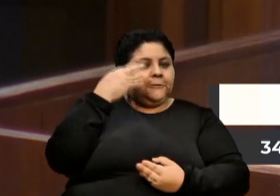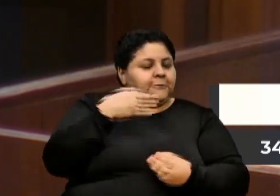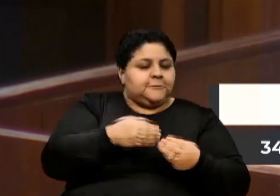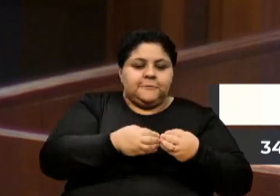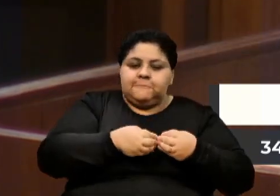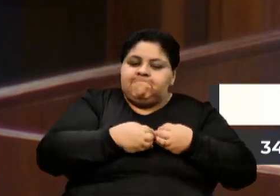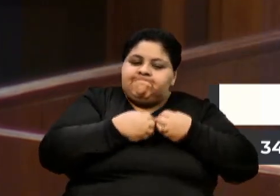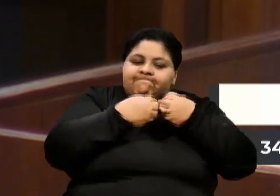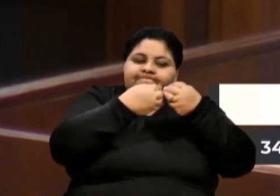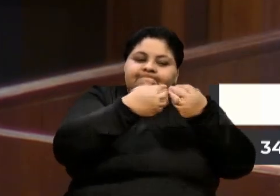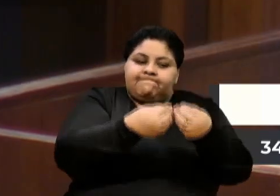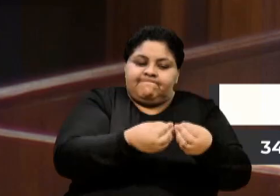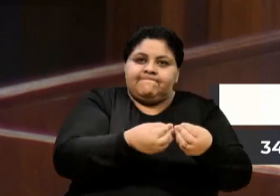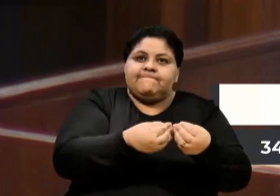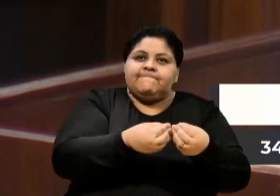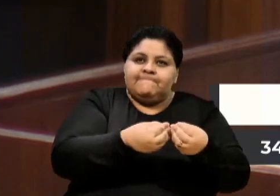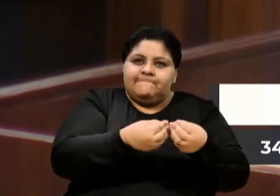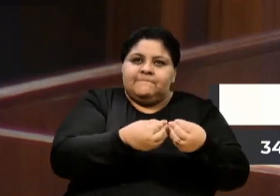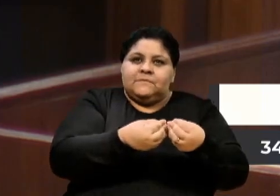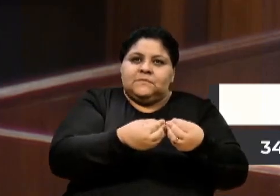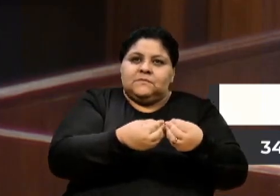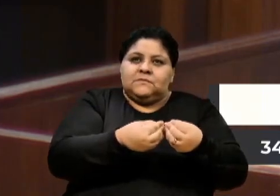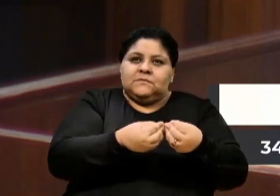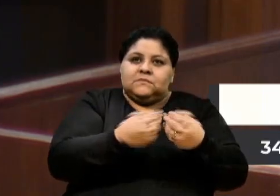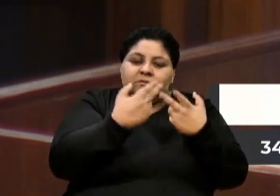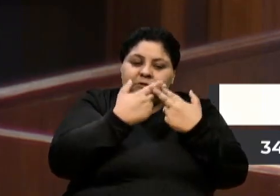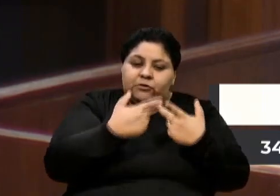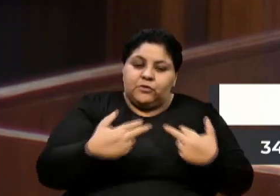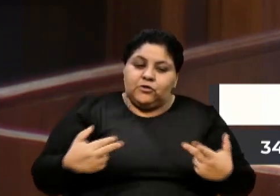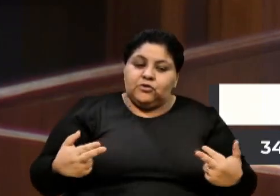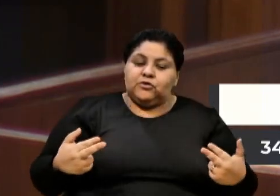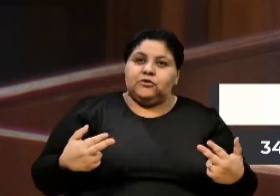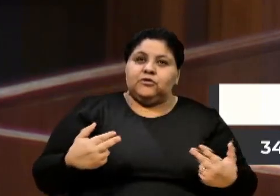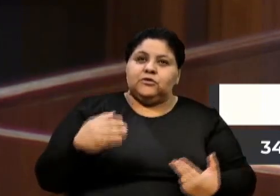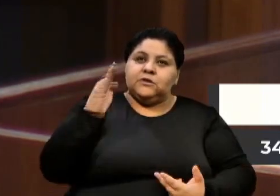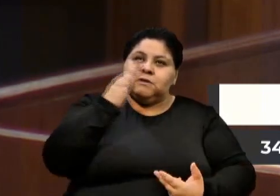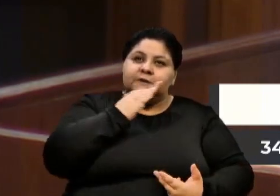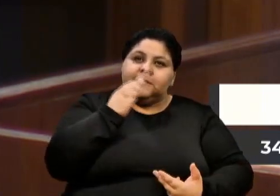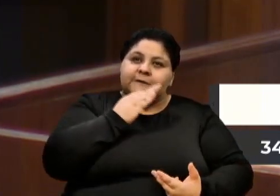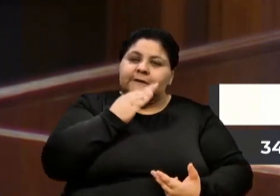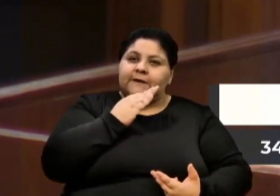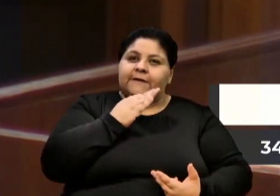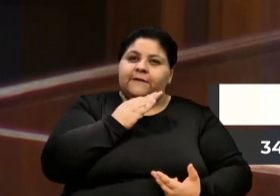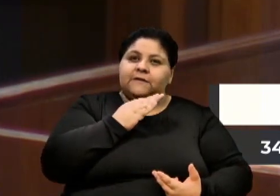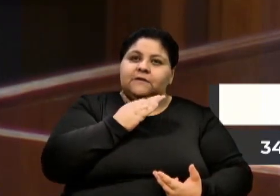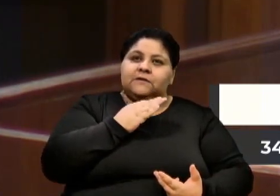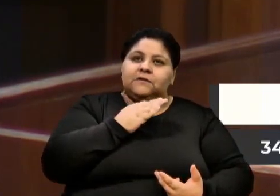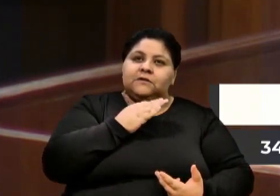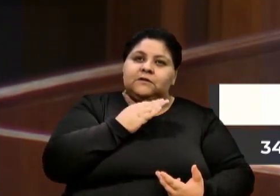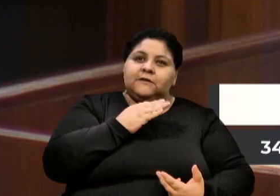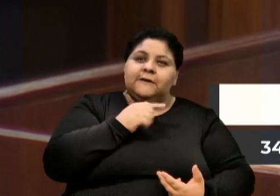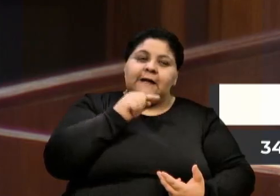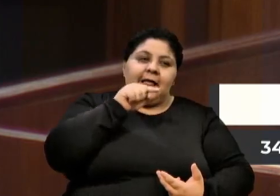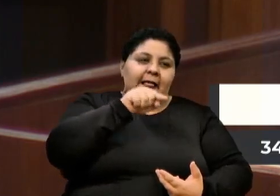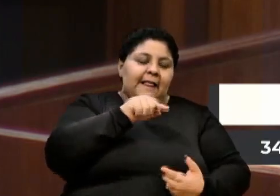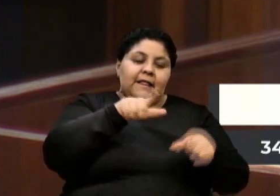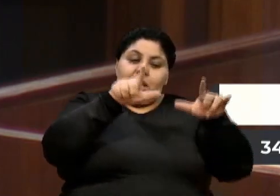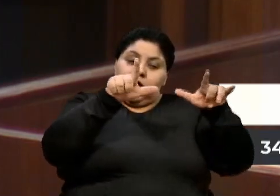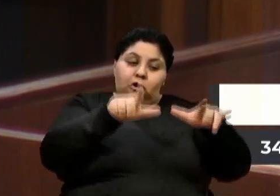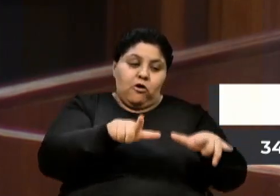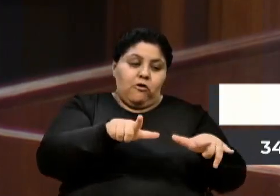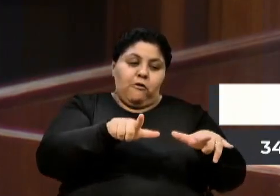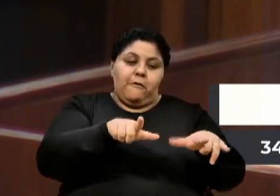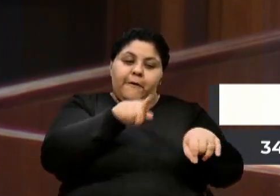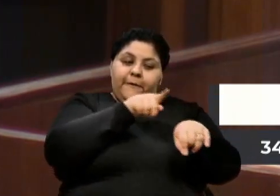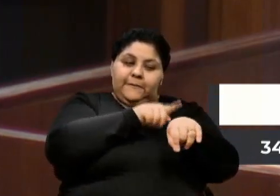são aqueles emergenciais, só para áreas provisórias, ali a ideia não é ser uma área provisória, mas nós